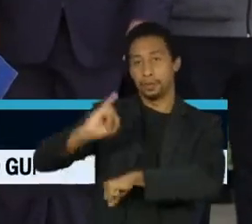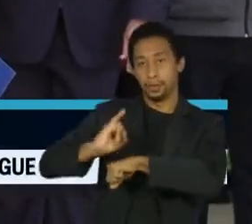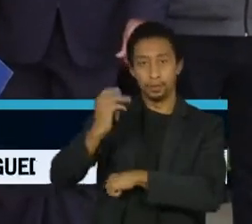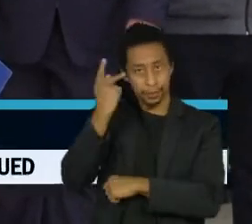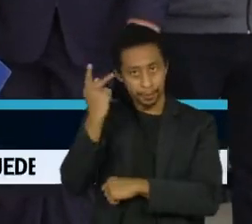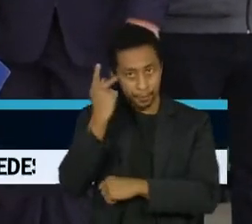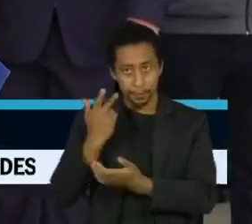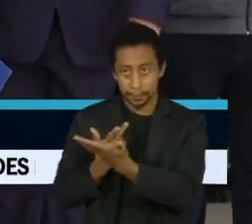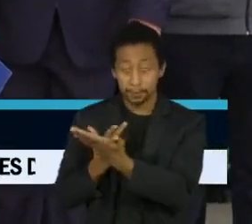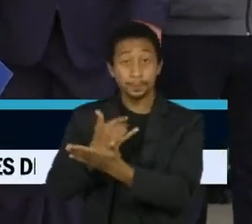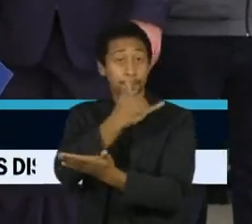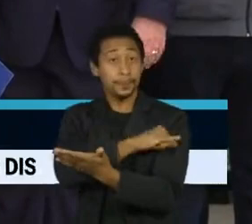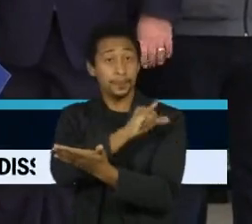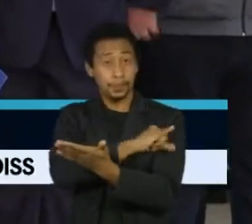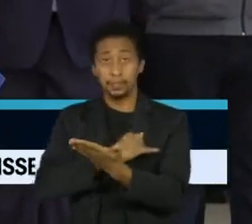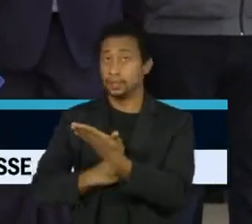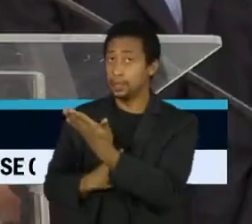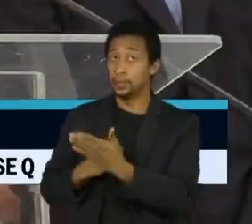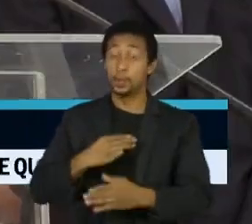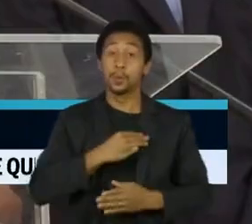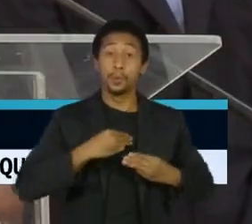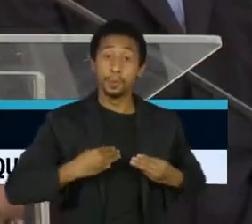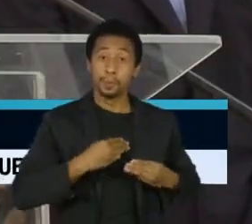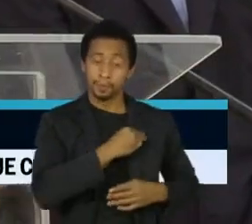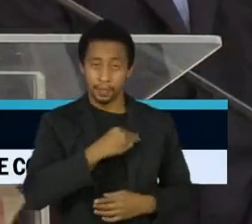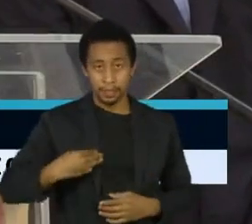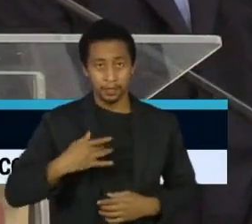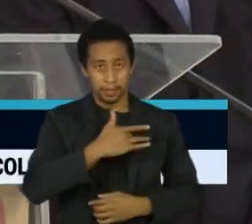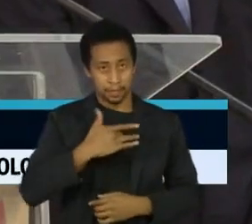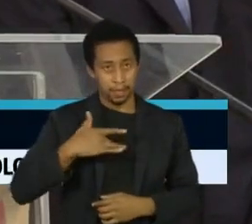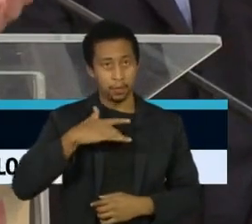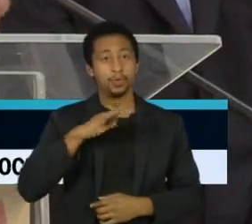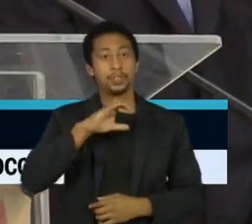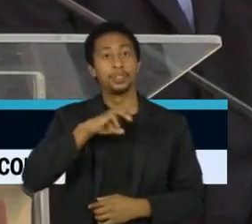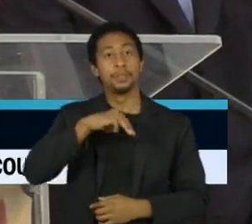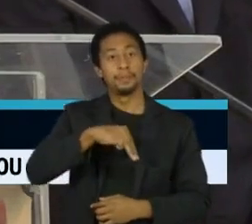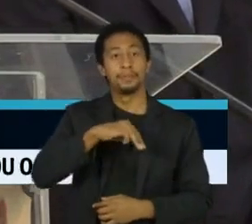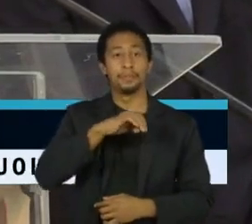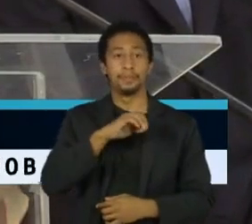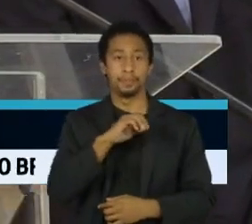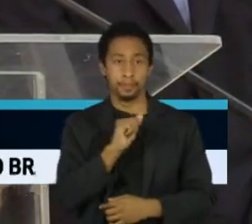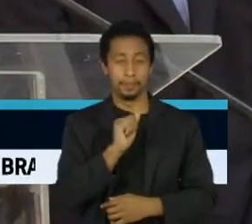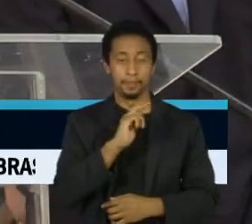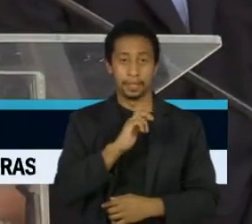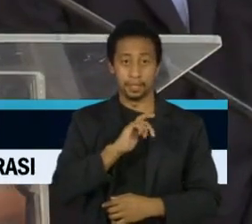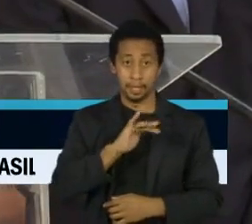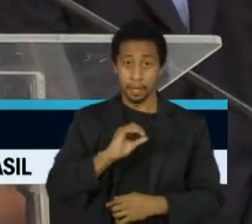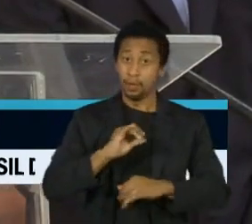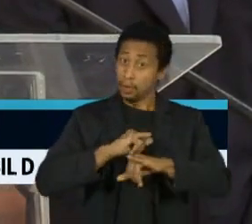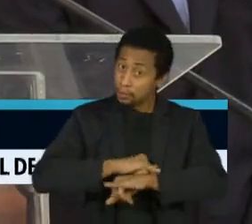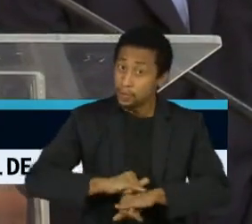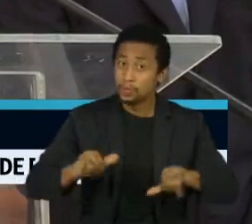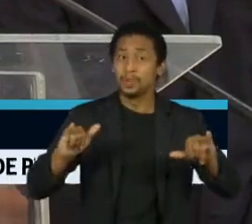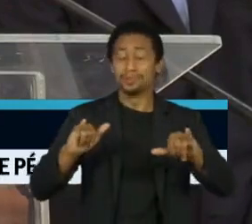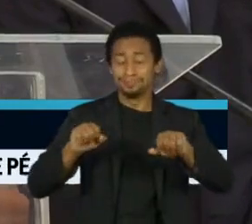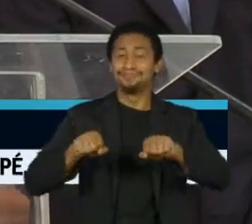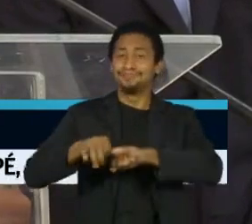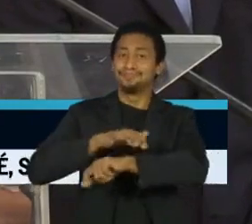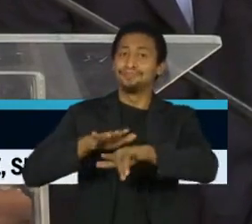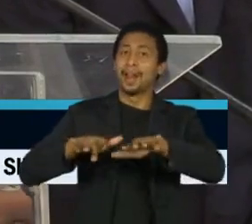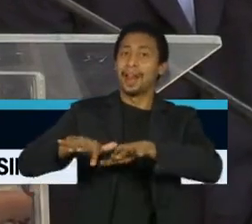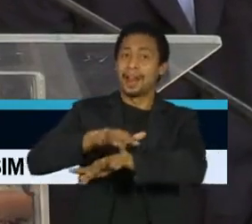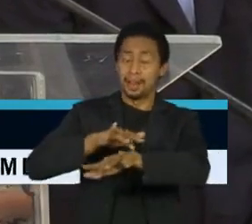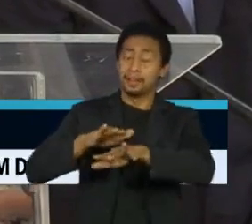durante o evento no Rio de Janeiro, o ministro da Saúde, Marcelo Queiroga, afirmou que devem haver mais infecções pela Ômicron no Brasil.